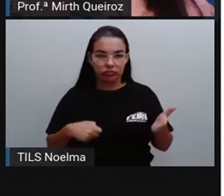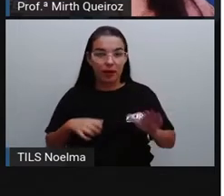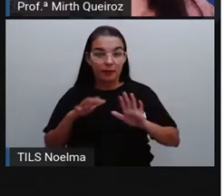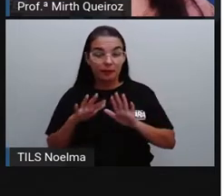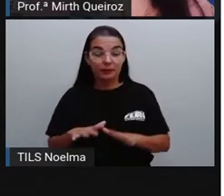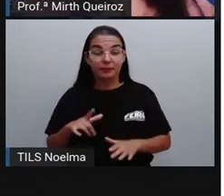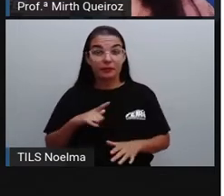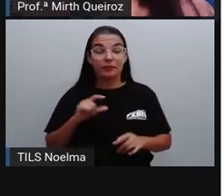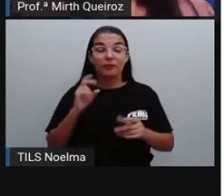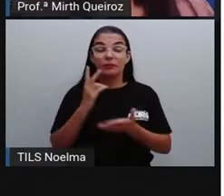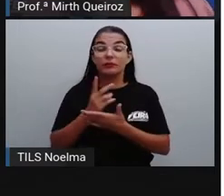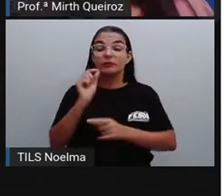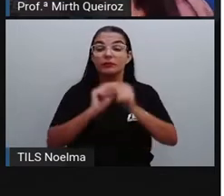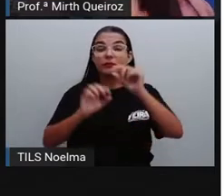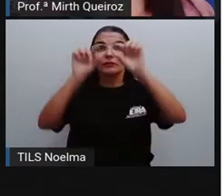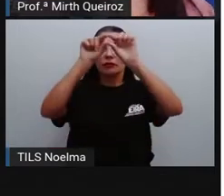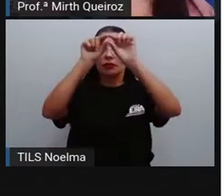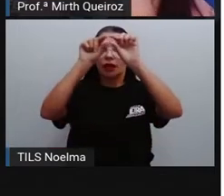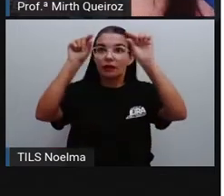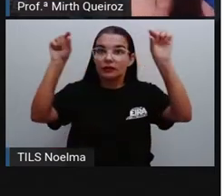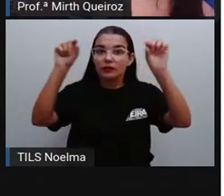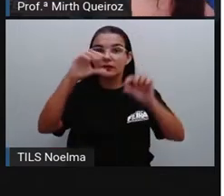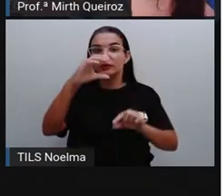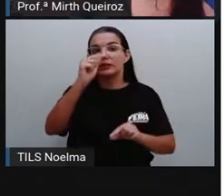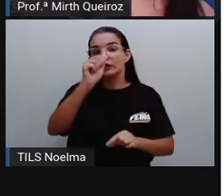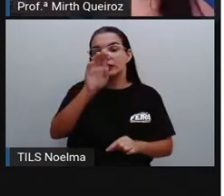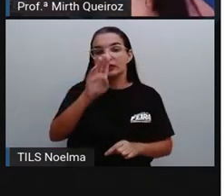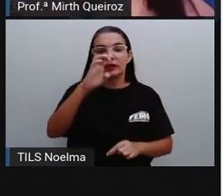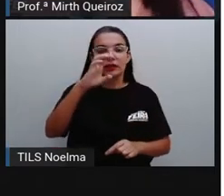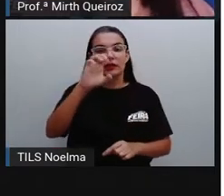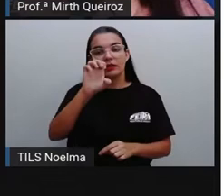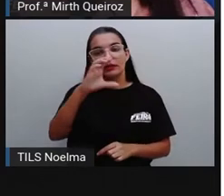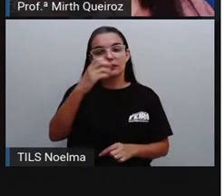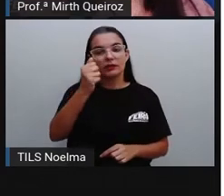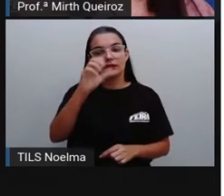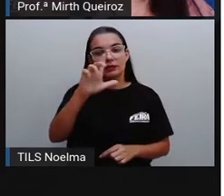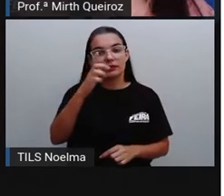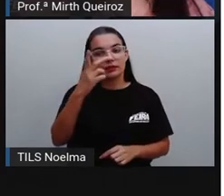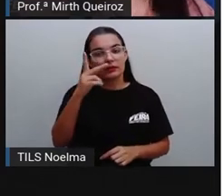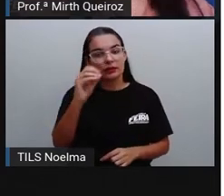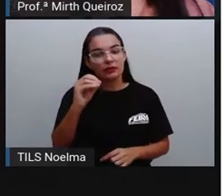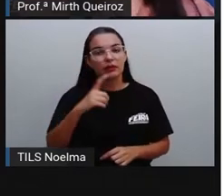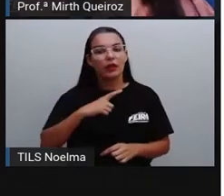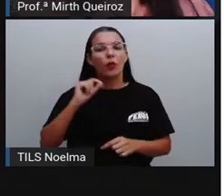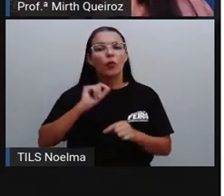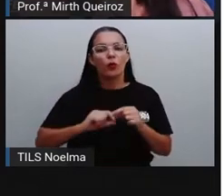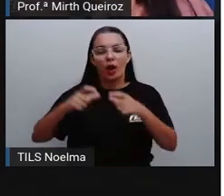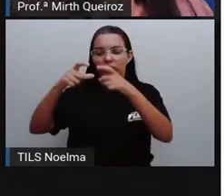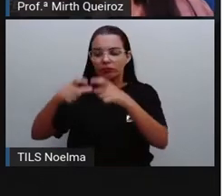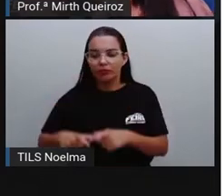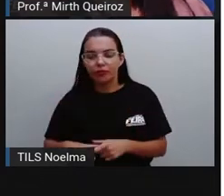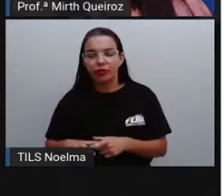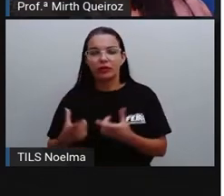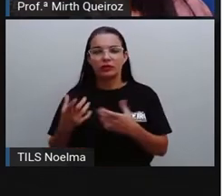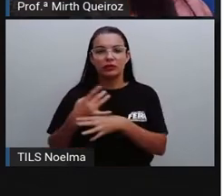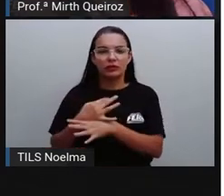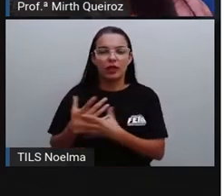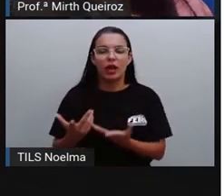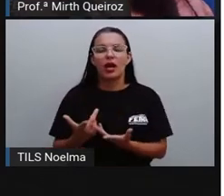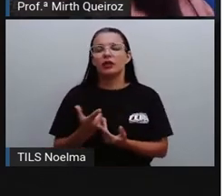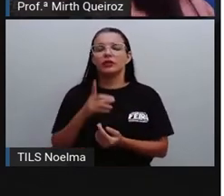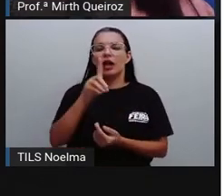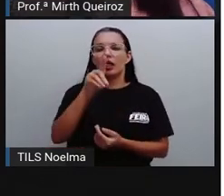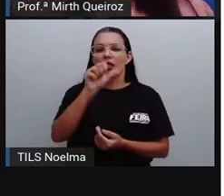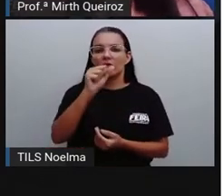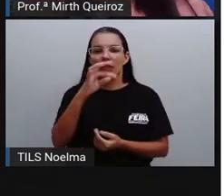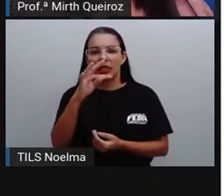nós vamos ter o cabeçalho, né? Onde no cabeçalho a gente coloca o local, colocamos a data, o destinatário,